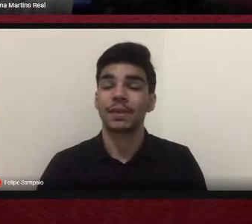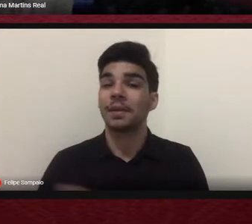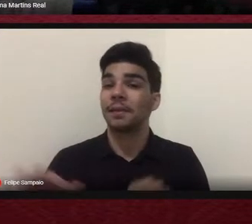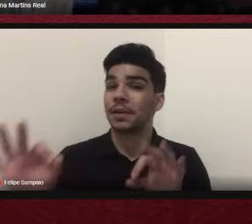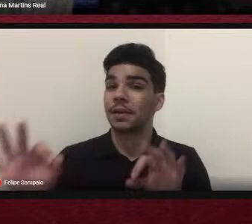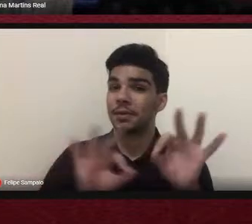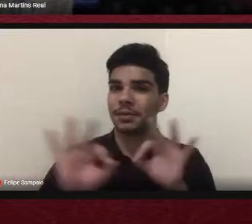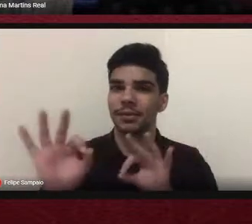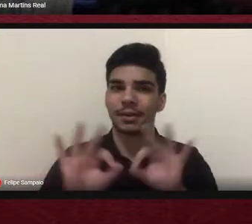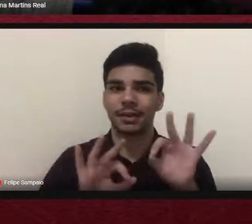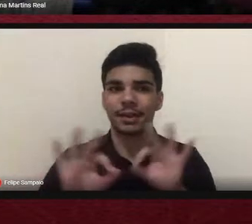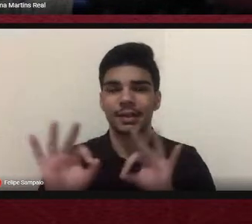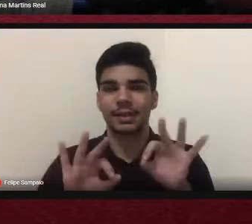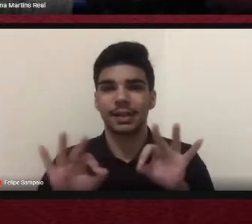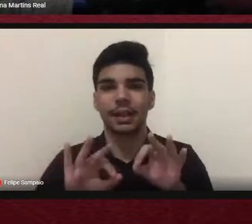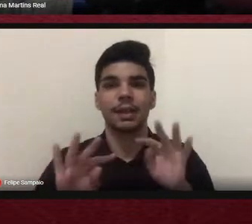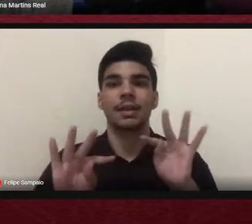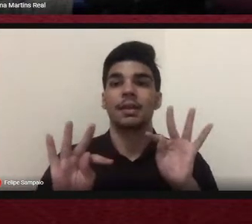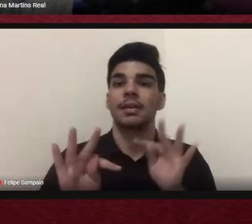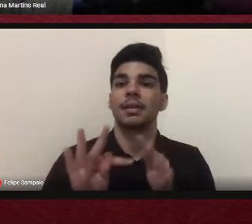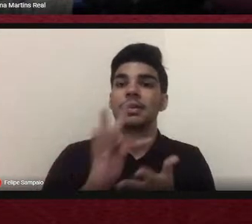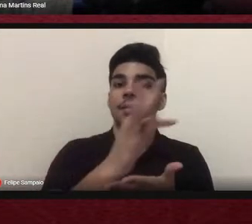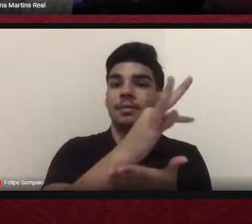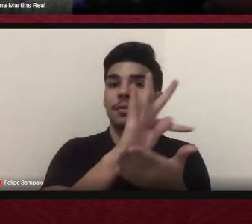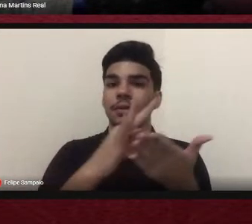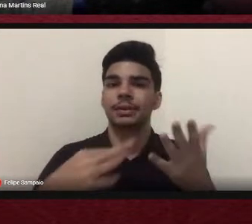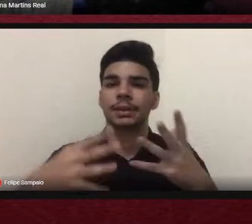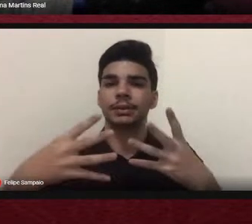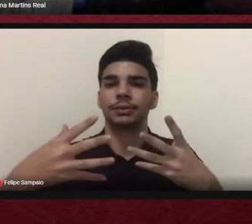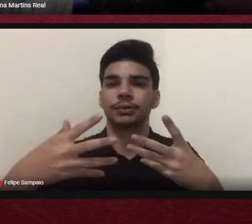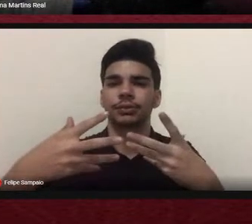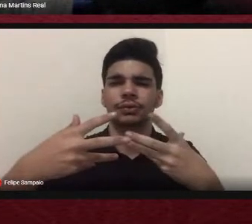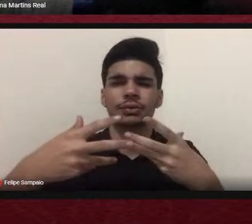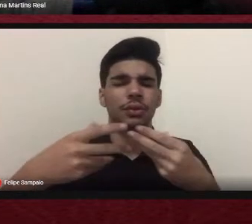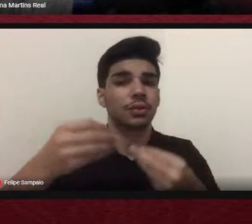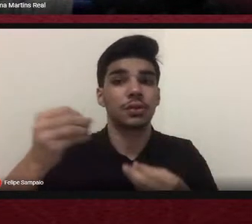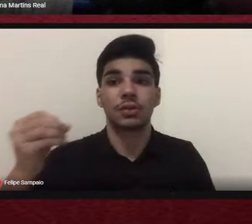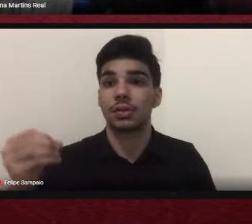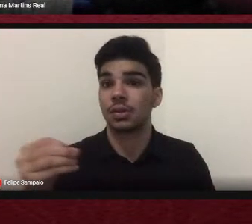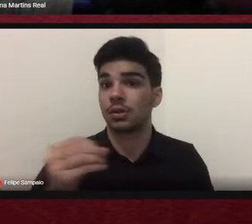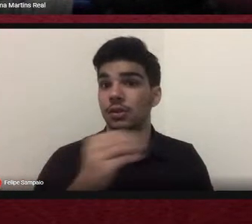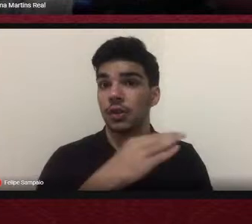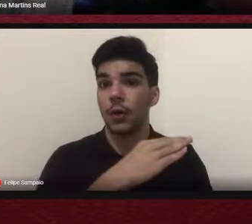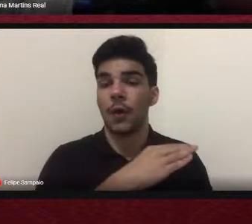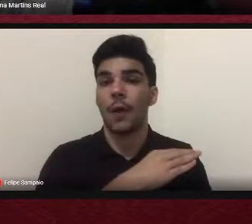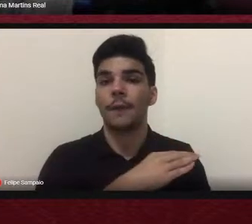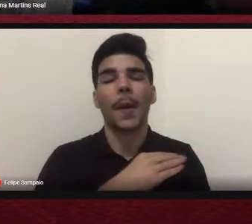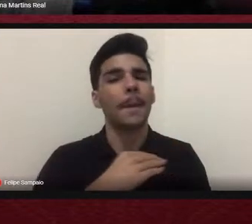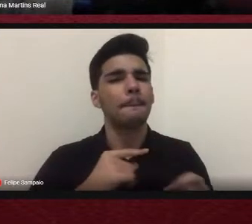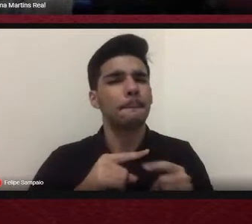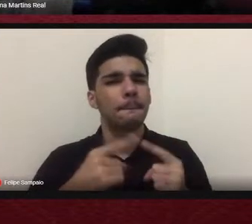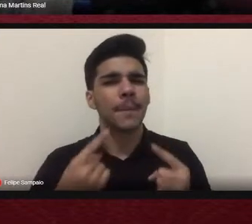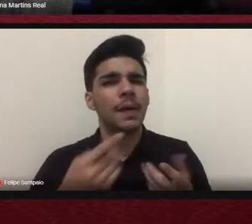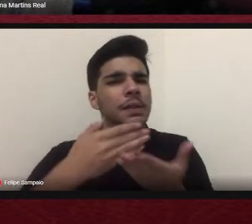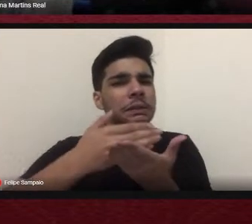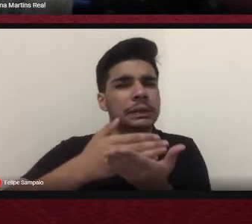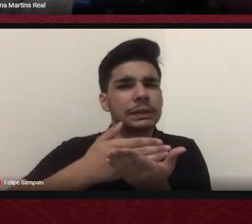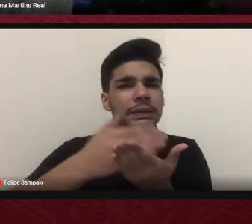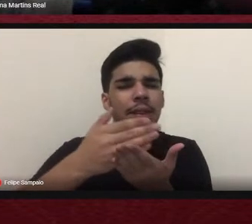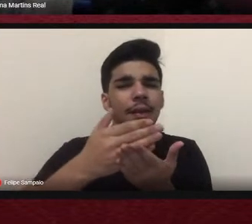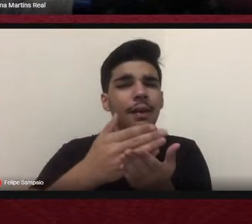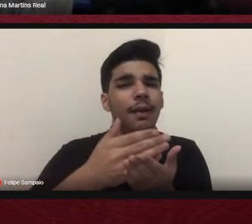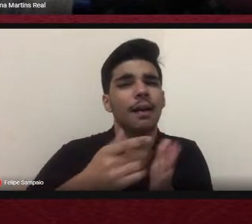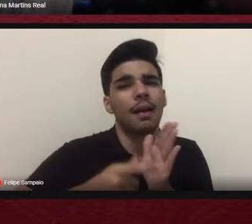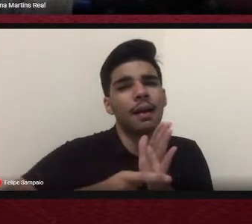então, por textos, todos textos inéditos, mas que tiveram origem em dissertações,